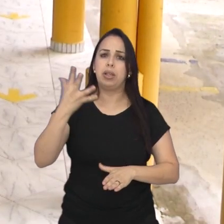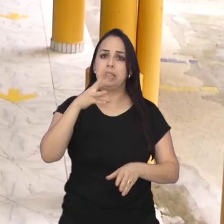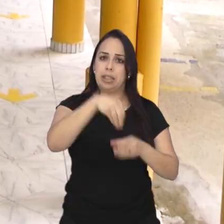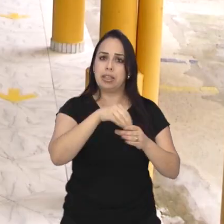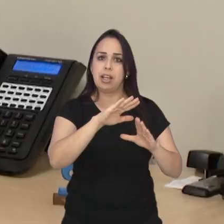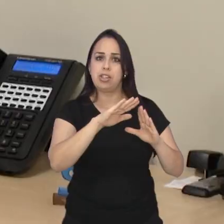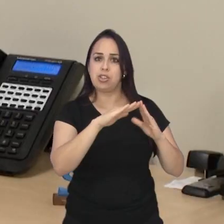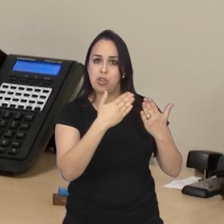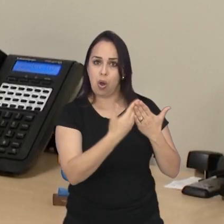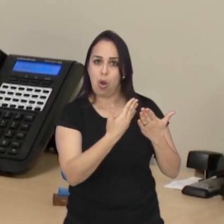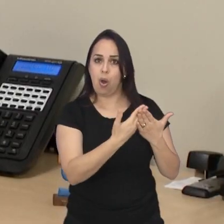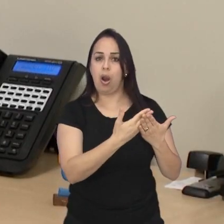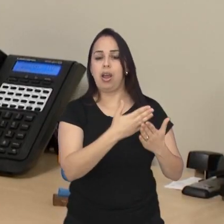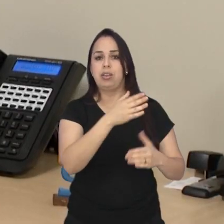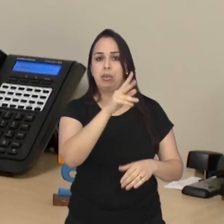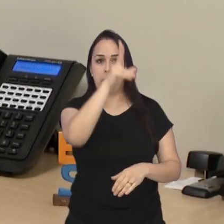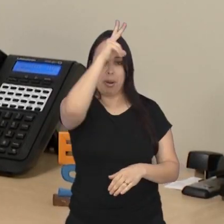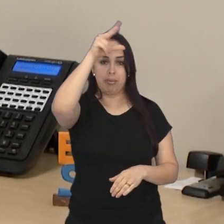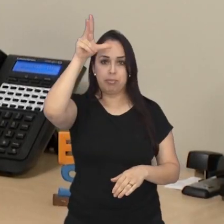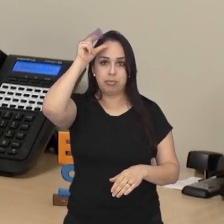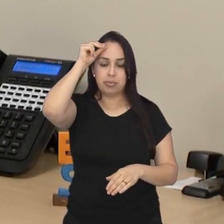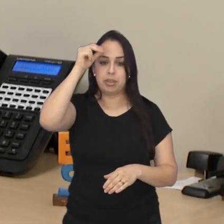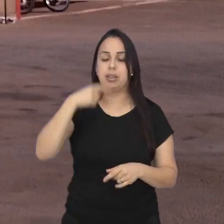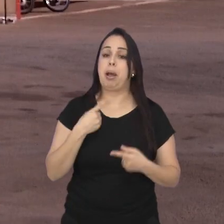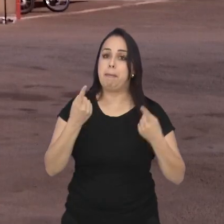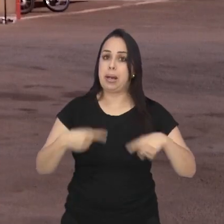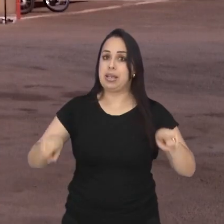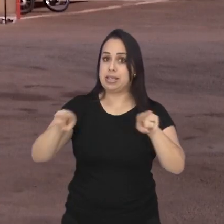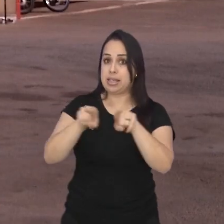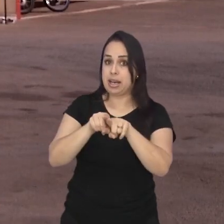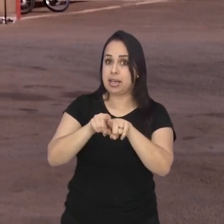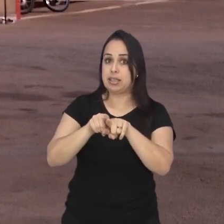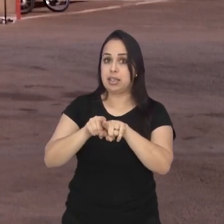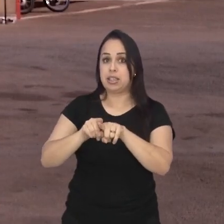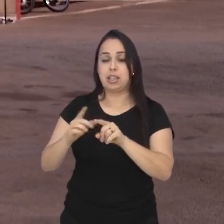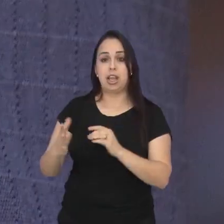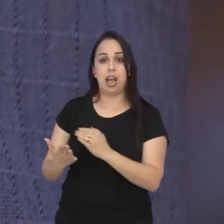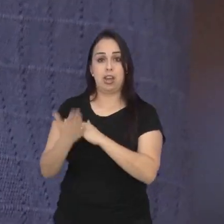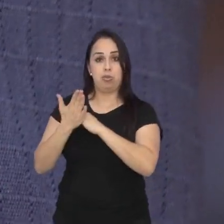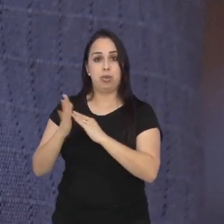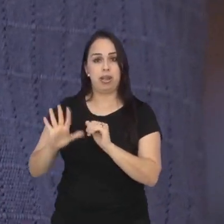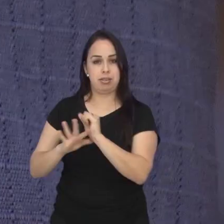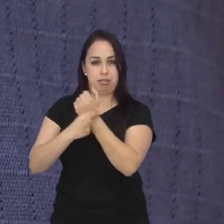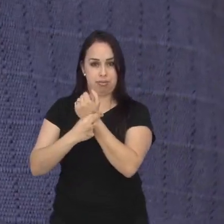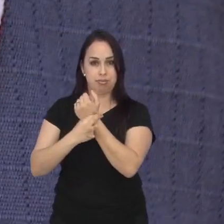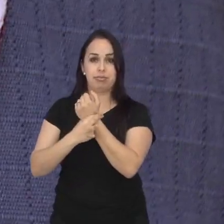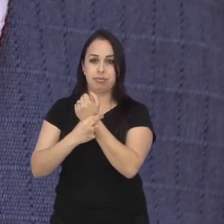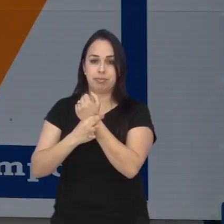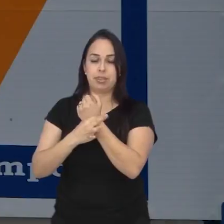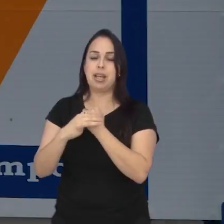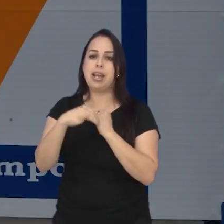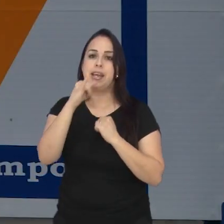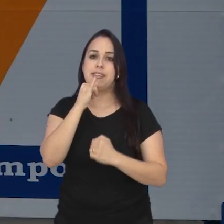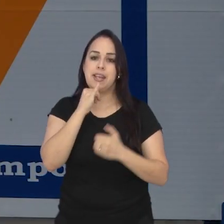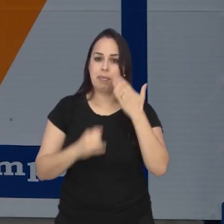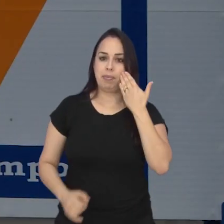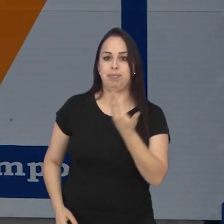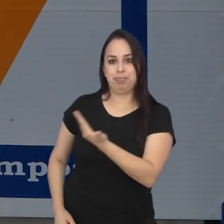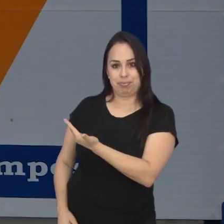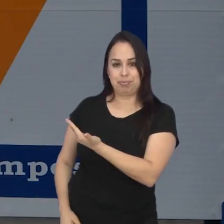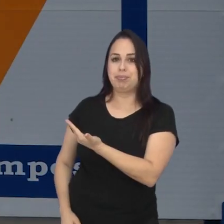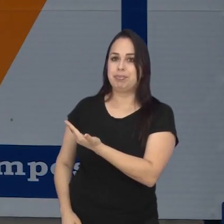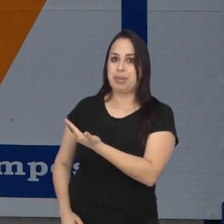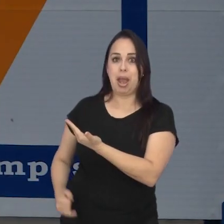municipais. Ainda segundo ele, a parceria com órgãos de apoio e segurança nessas atividades, a exemplo da